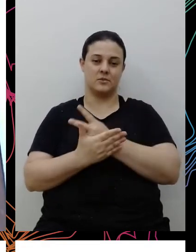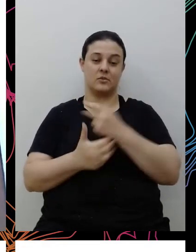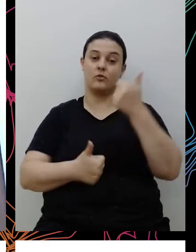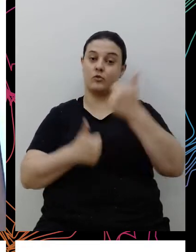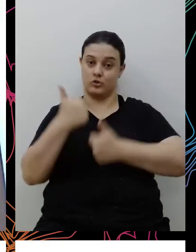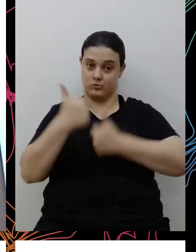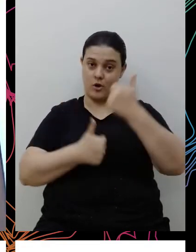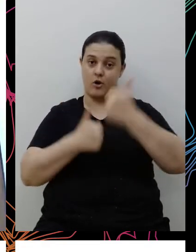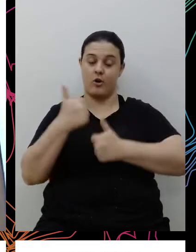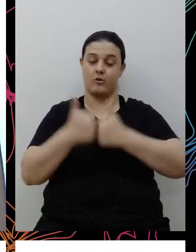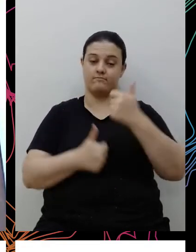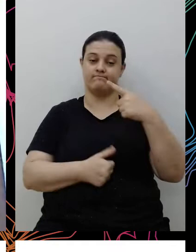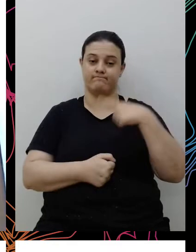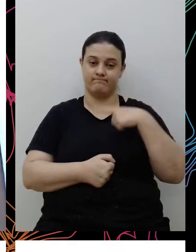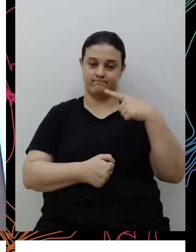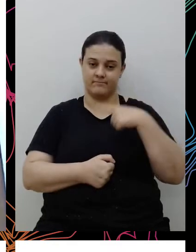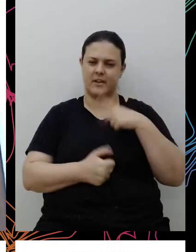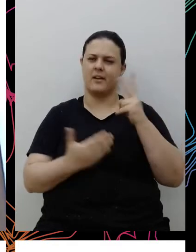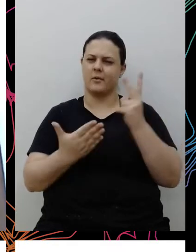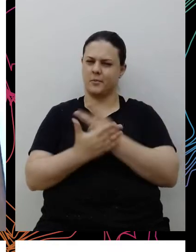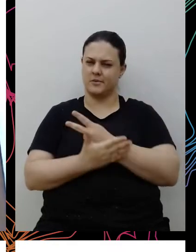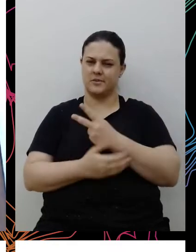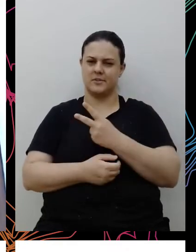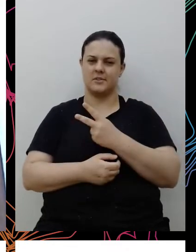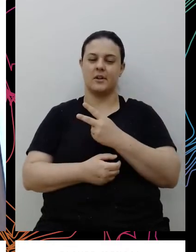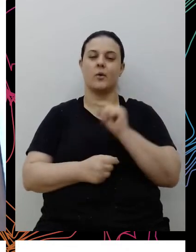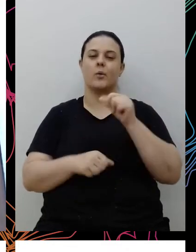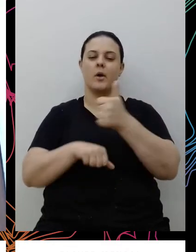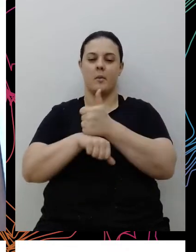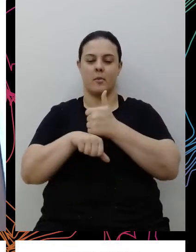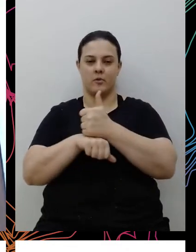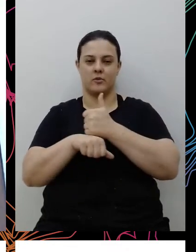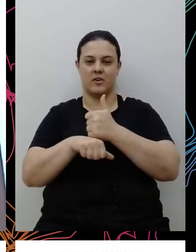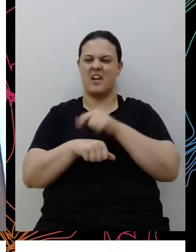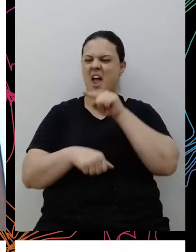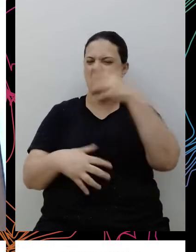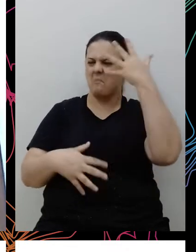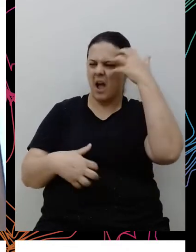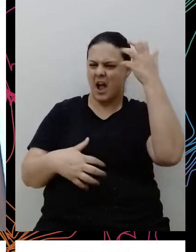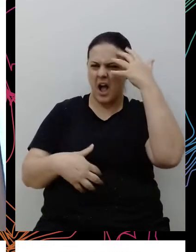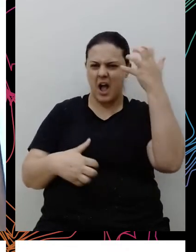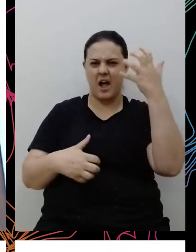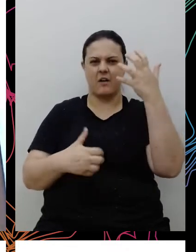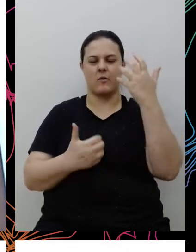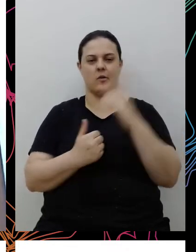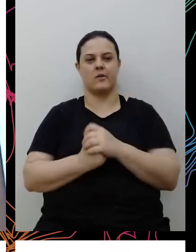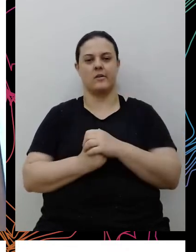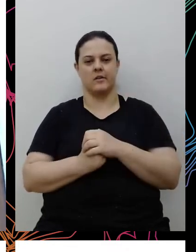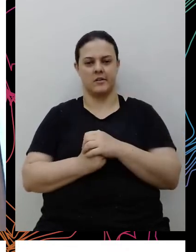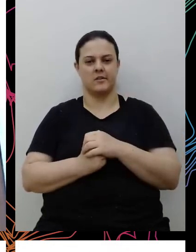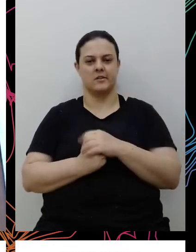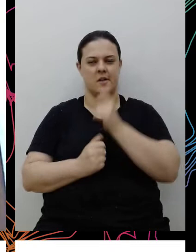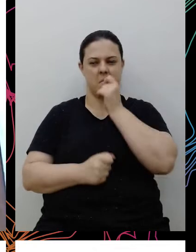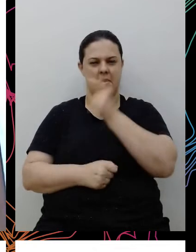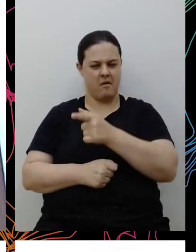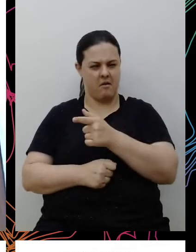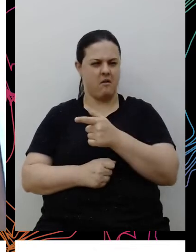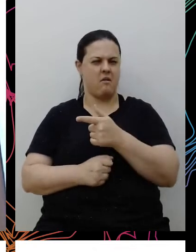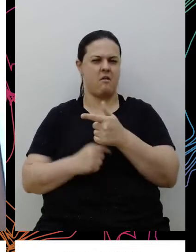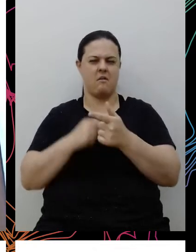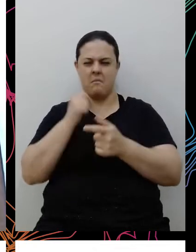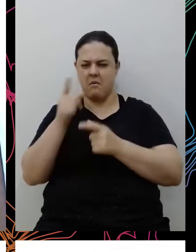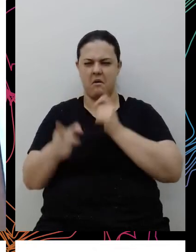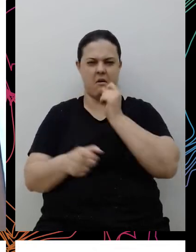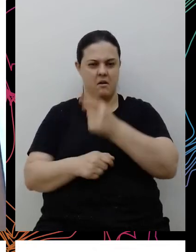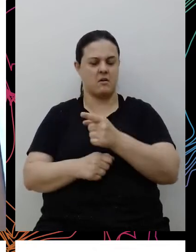futebol, que aconteceu bastante, né? De profissionais negros serem chamados de macaco ao vivo ali dentro do esporte, entre outros